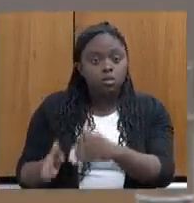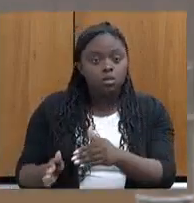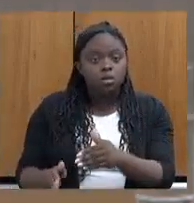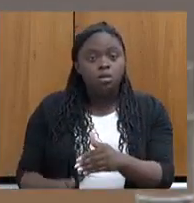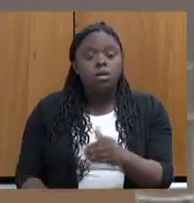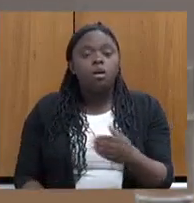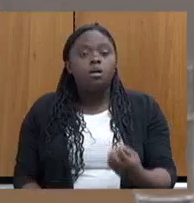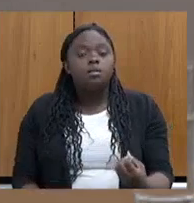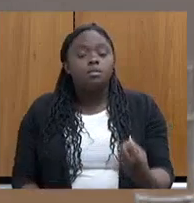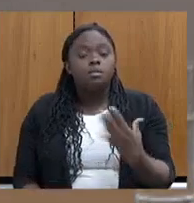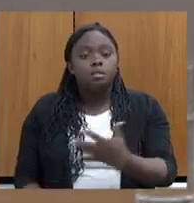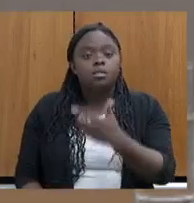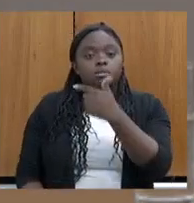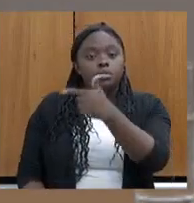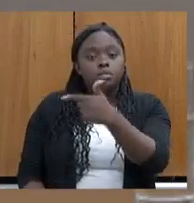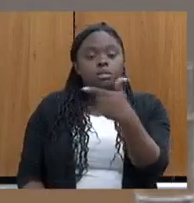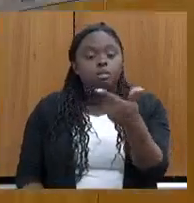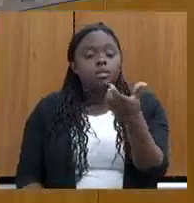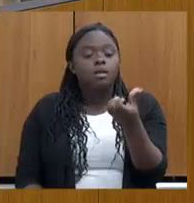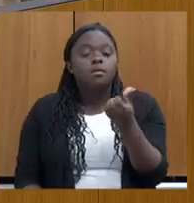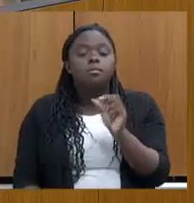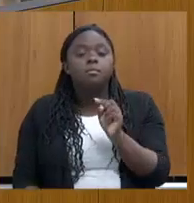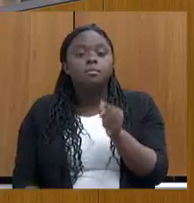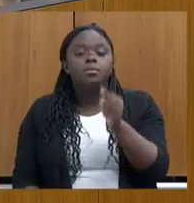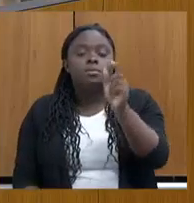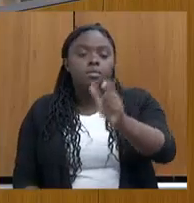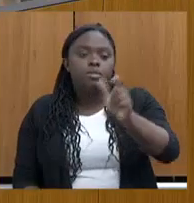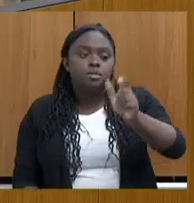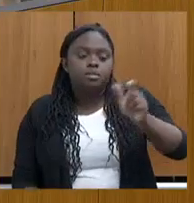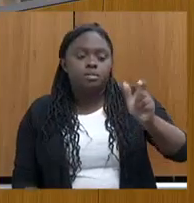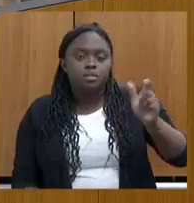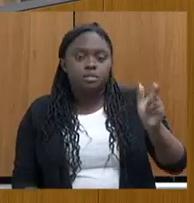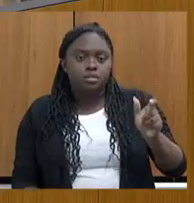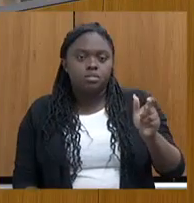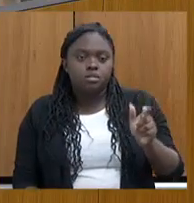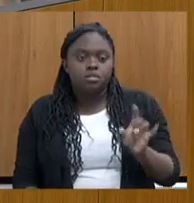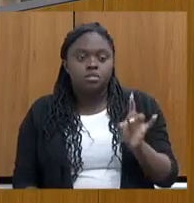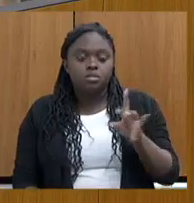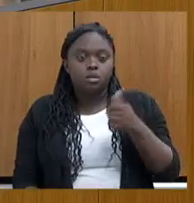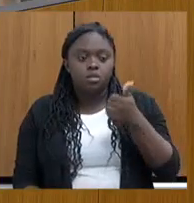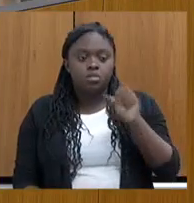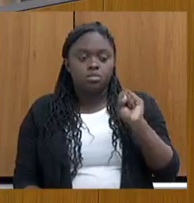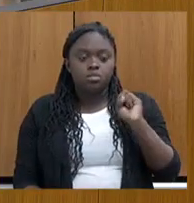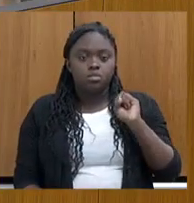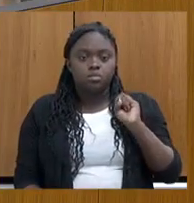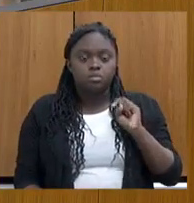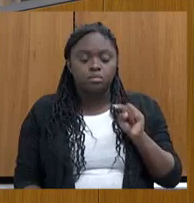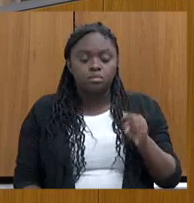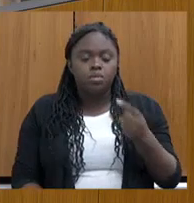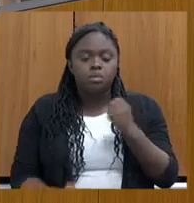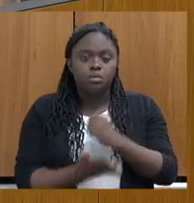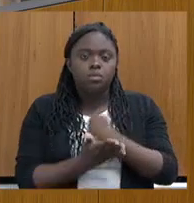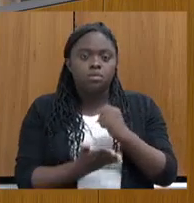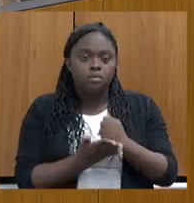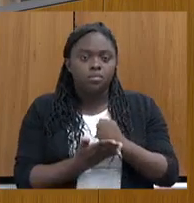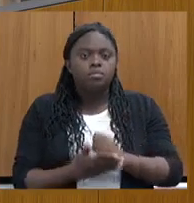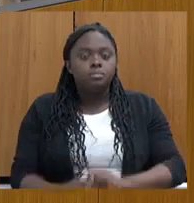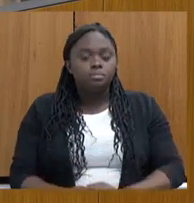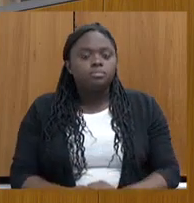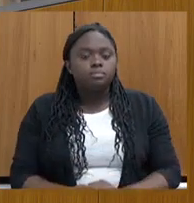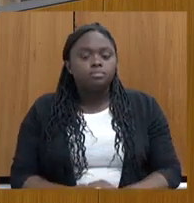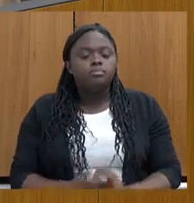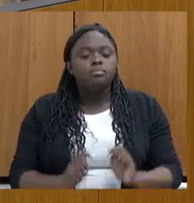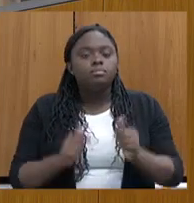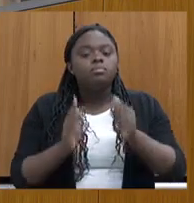226 mil pessoas para vagas de emprego. Apenas 18 mil foram contratadas. Eu fiz um